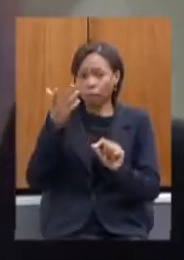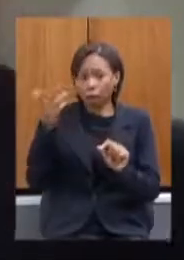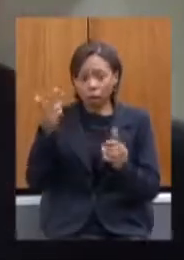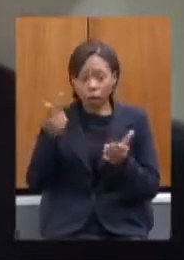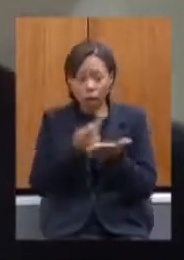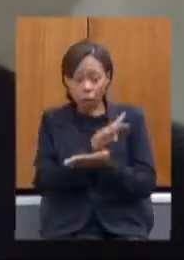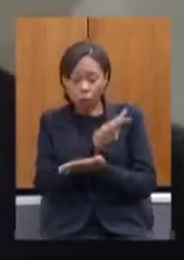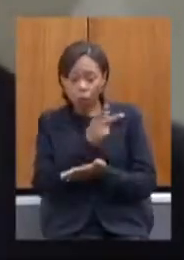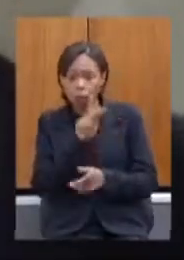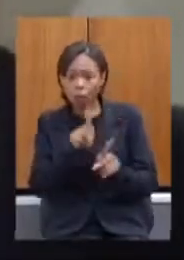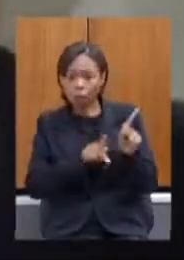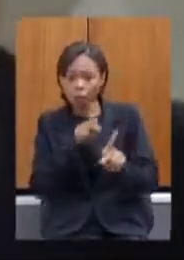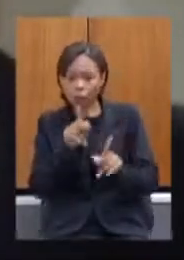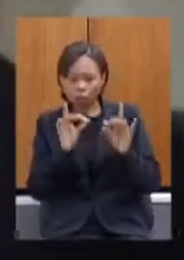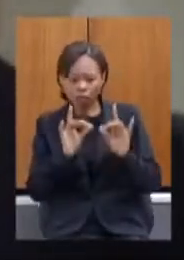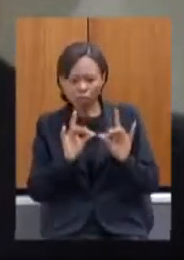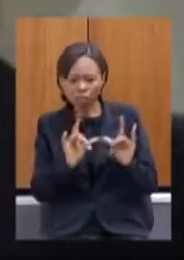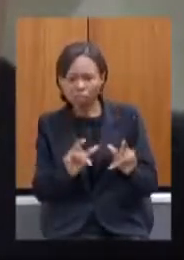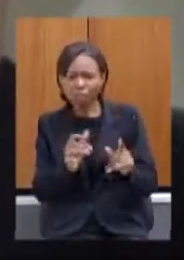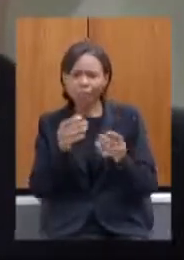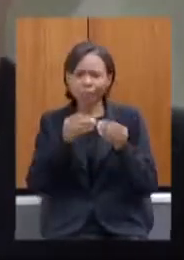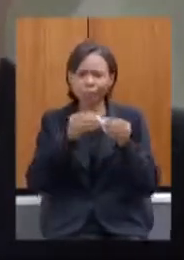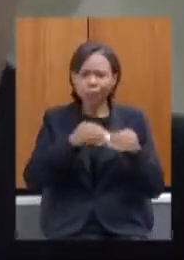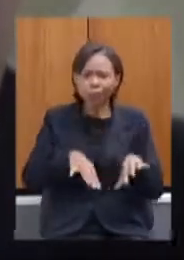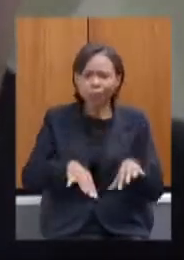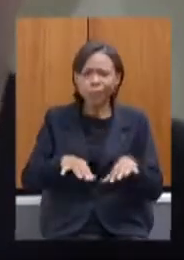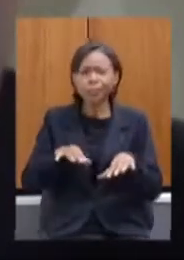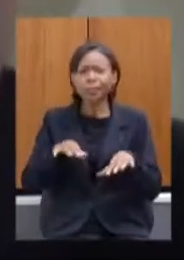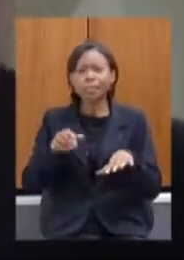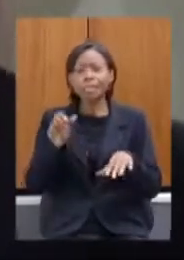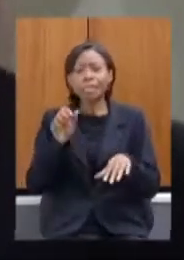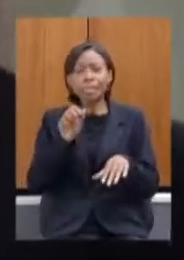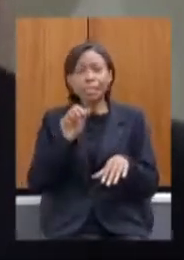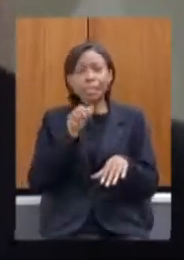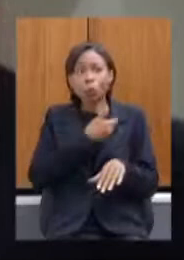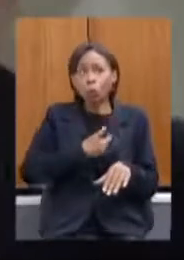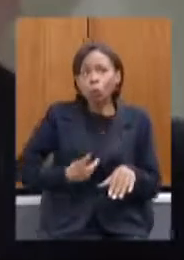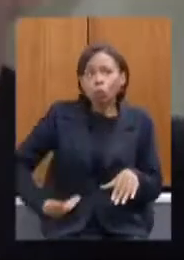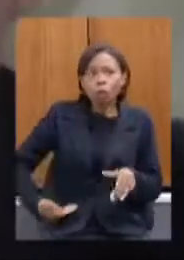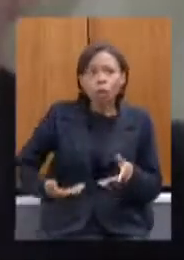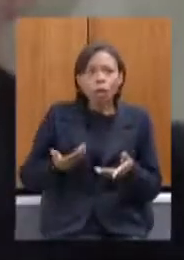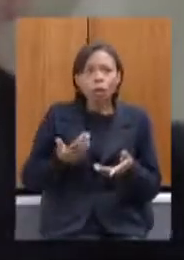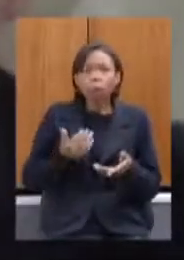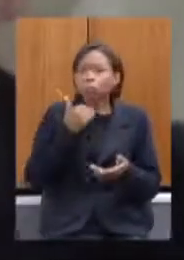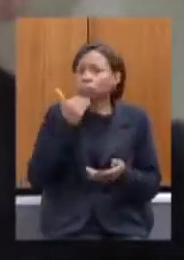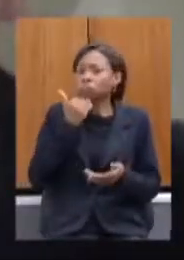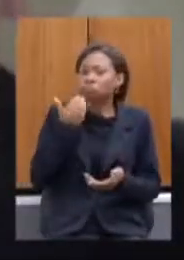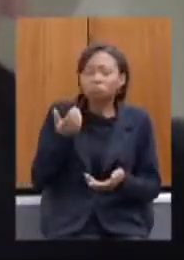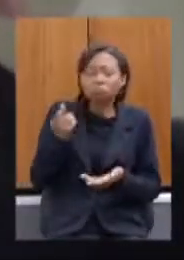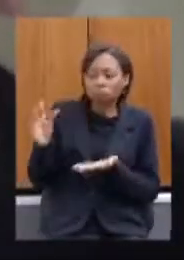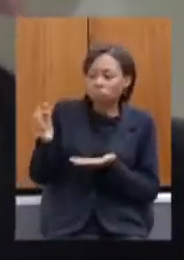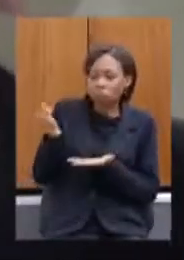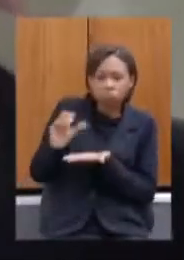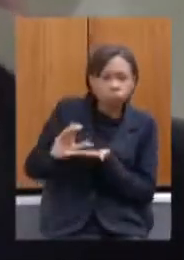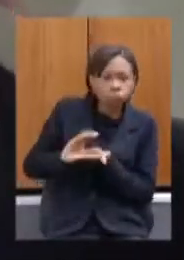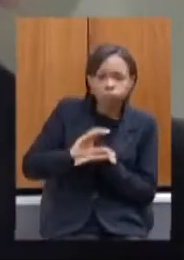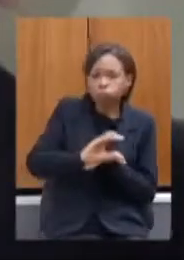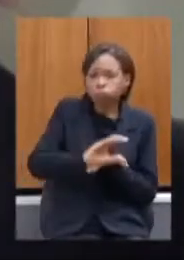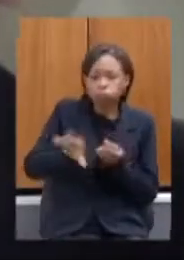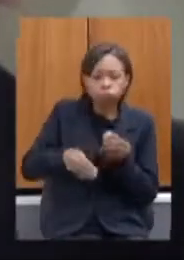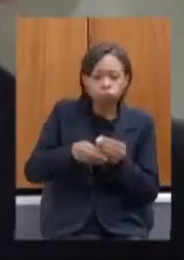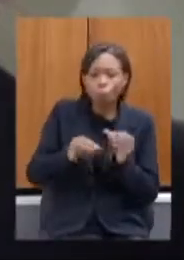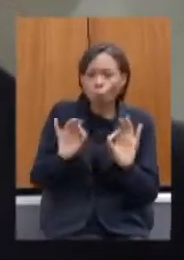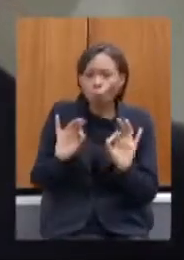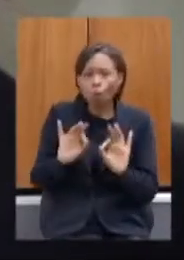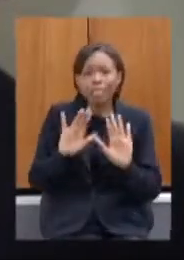enquanto o Estado enquanto a sociedade não é compensada já se gastou mais de uma centena de milhão